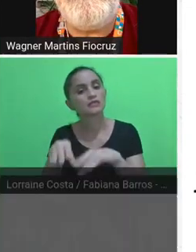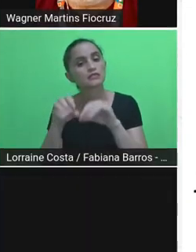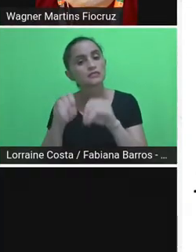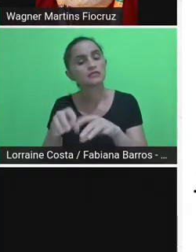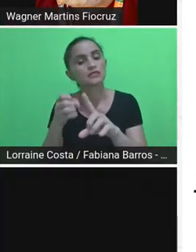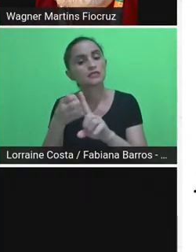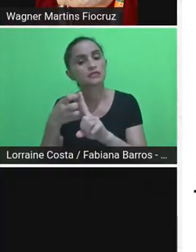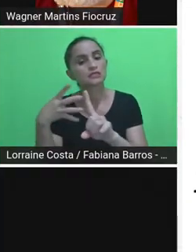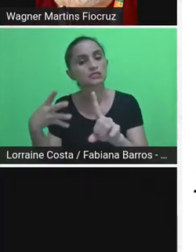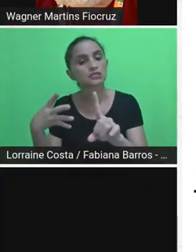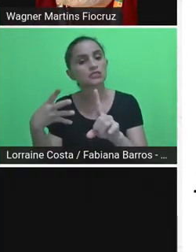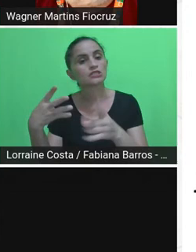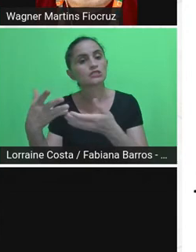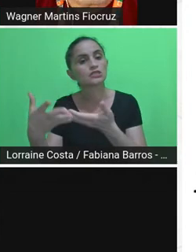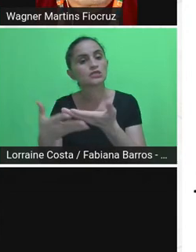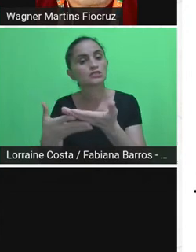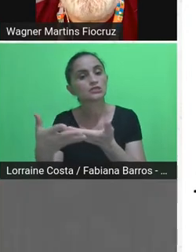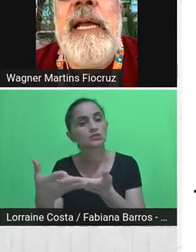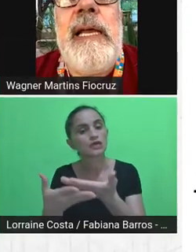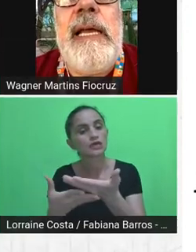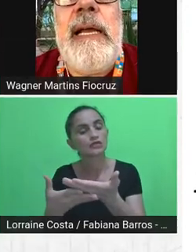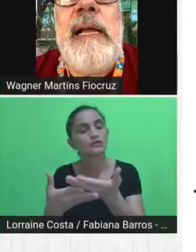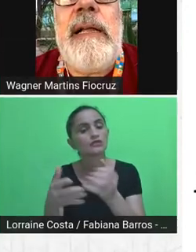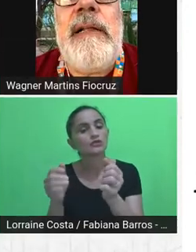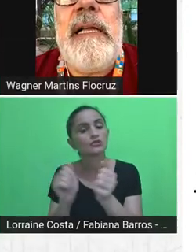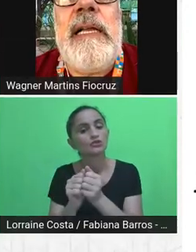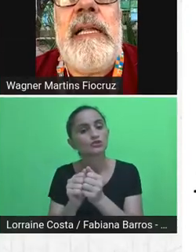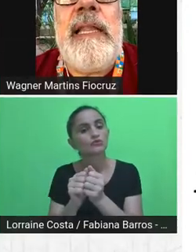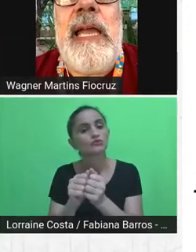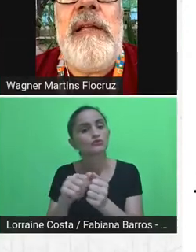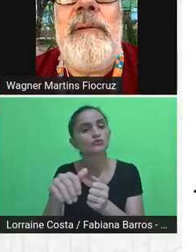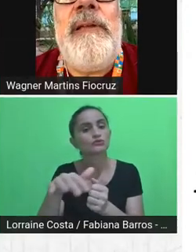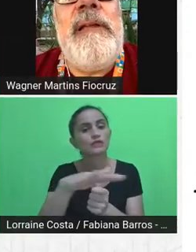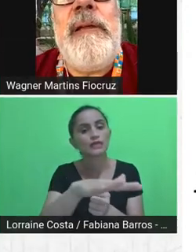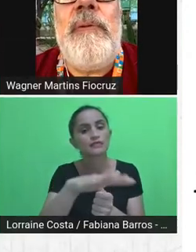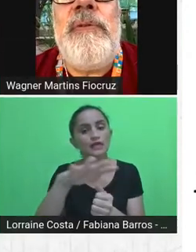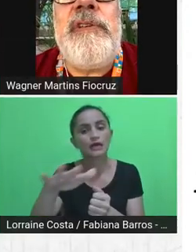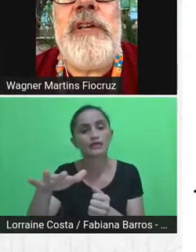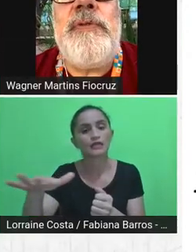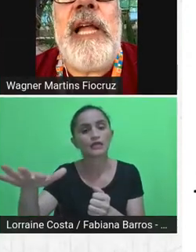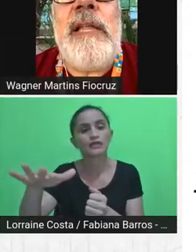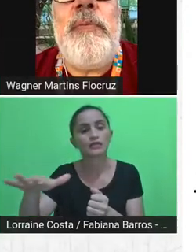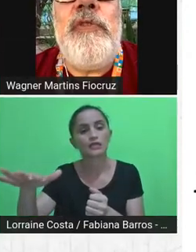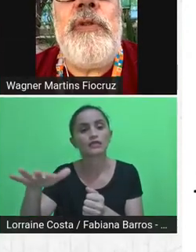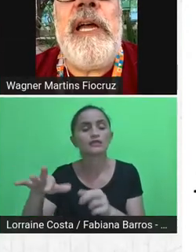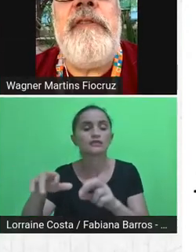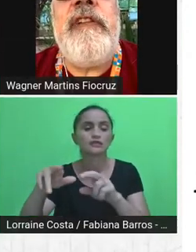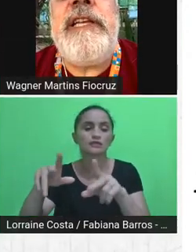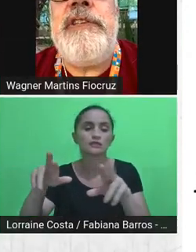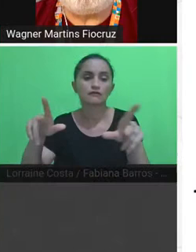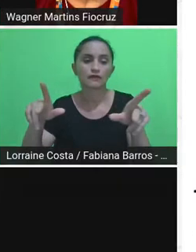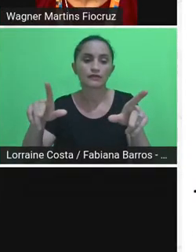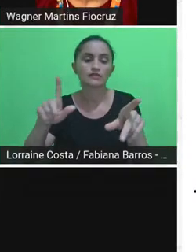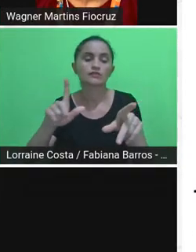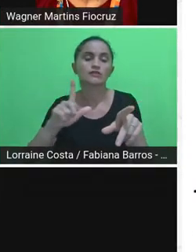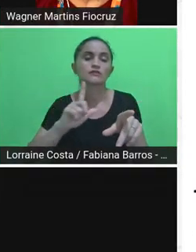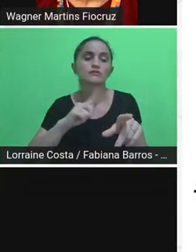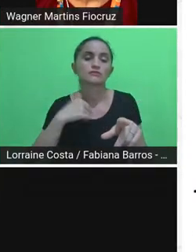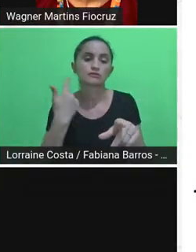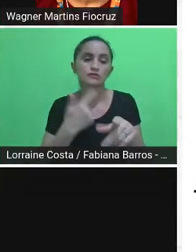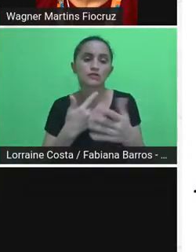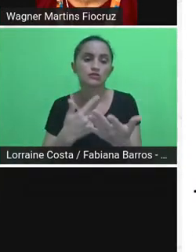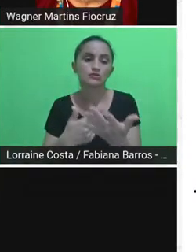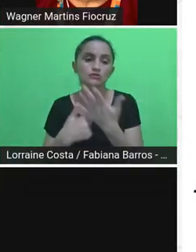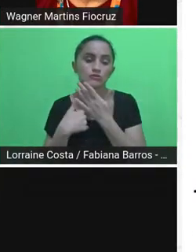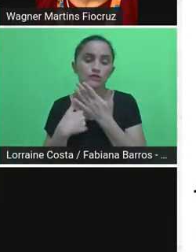articulada para os territórios, tem nos ajudado muito a refletir sobre